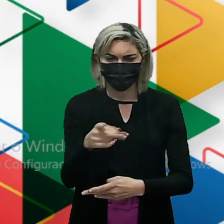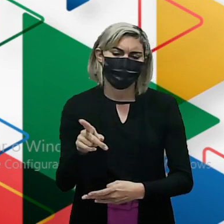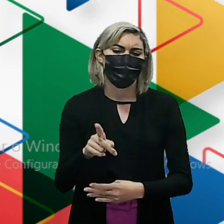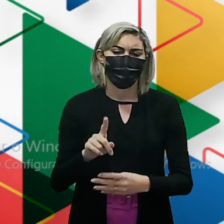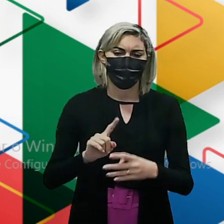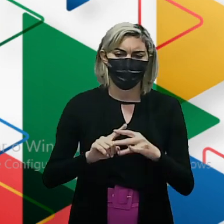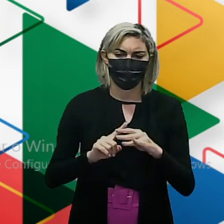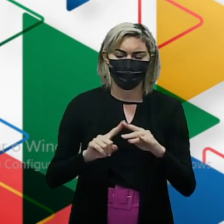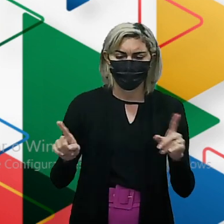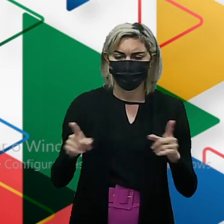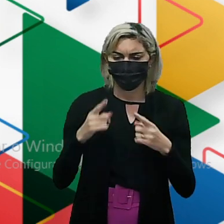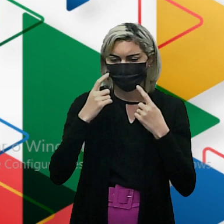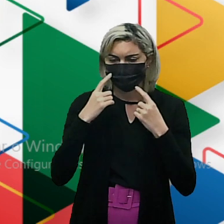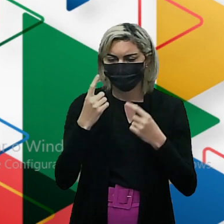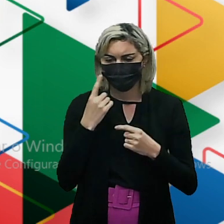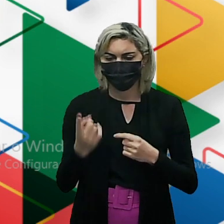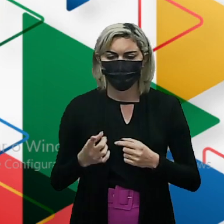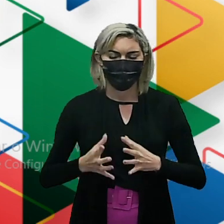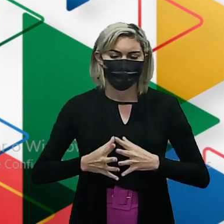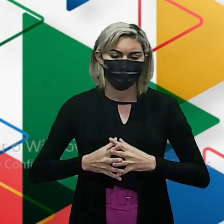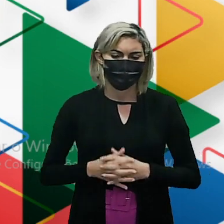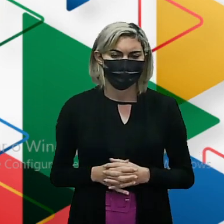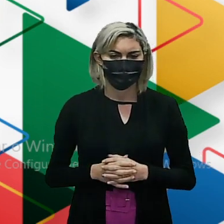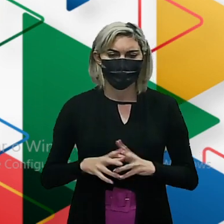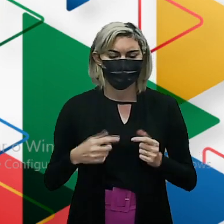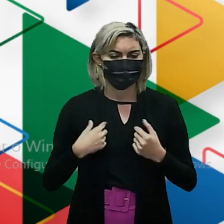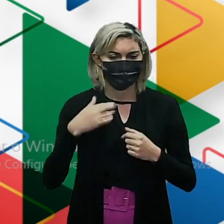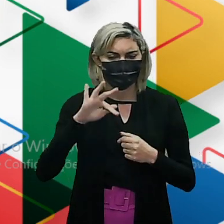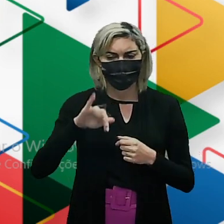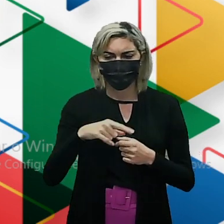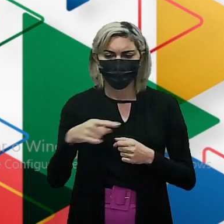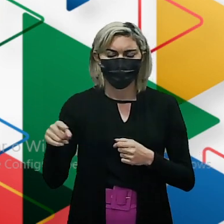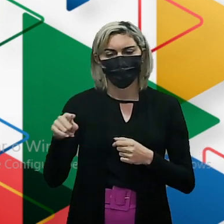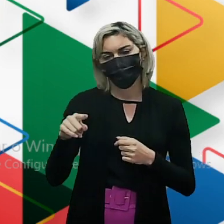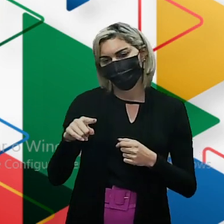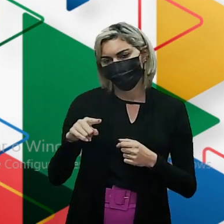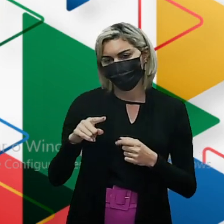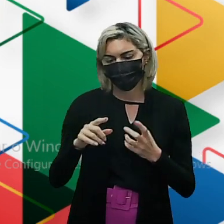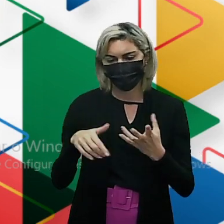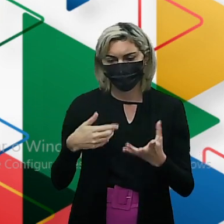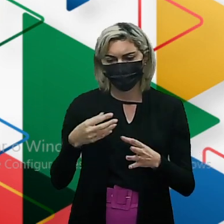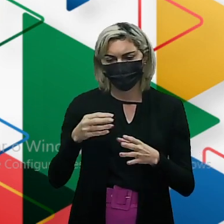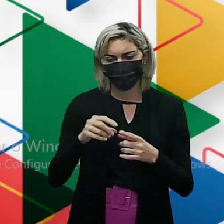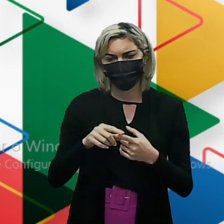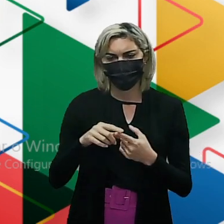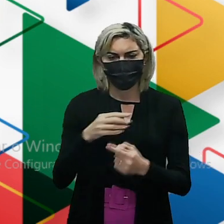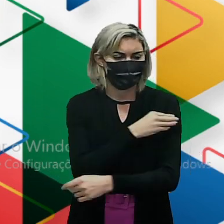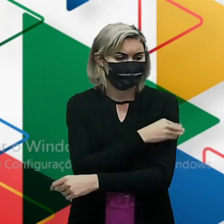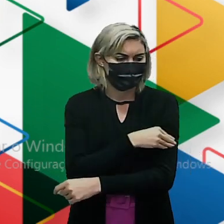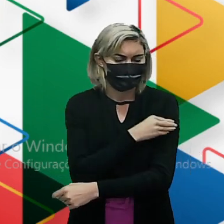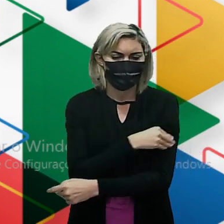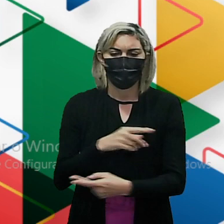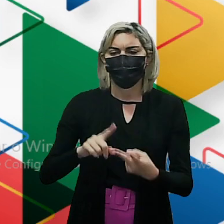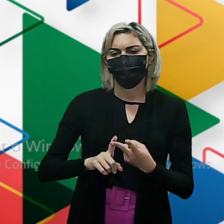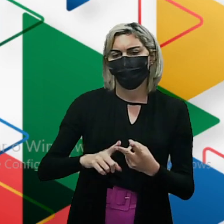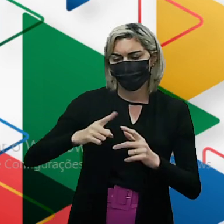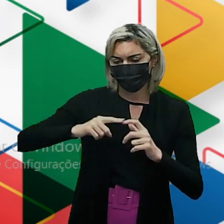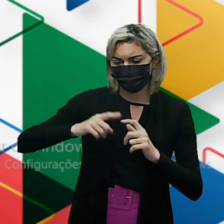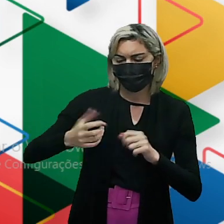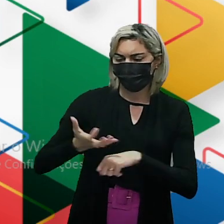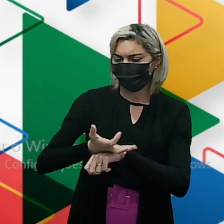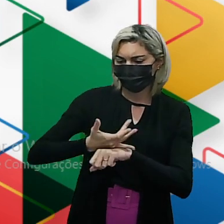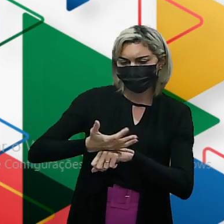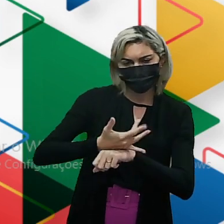Mas vamos ver aqui O que é que de fato São essas funções As funções oxigenadas Que incluem álcool Cetonas Aldeídos Ácidos